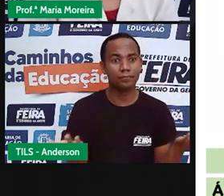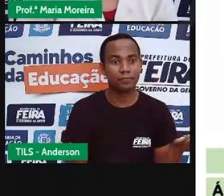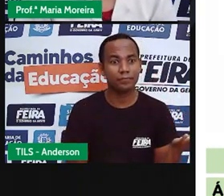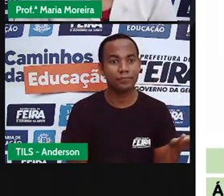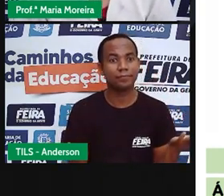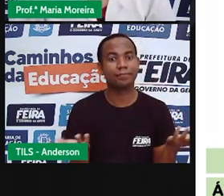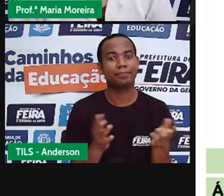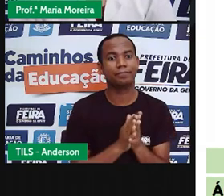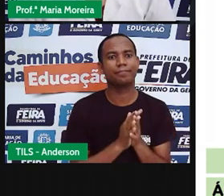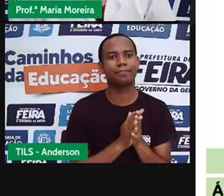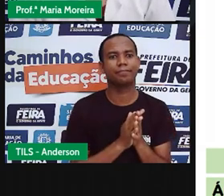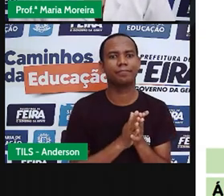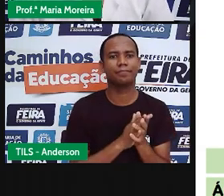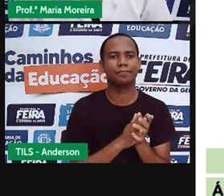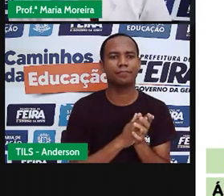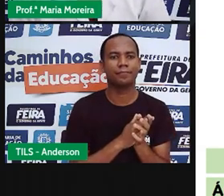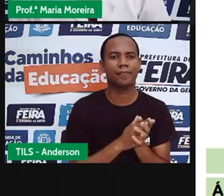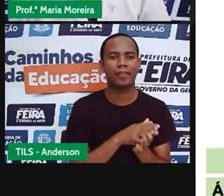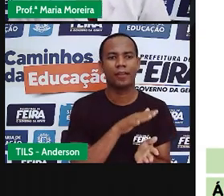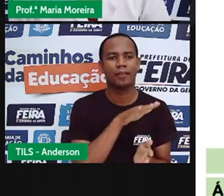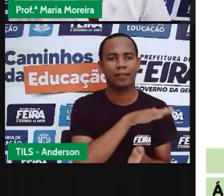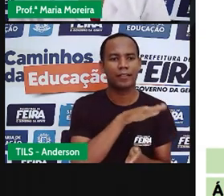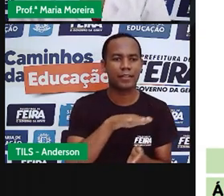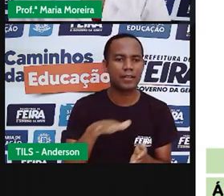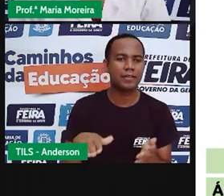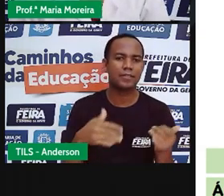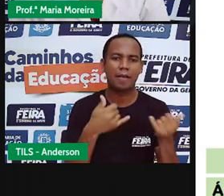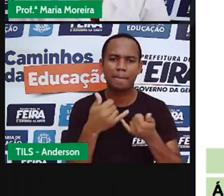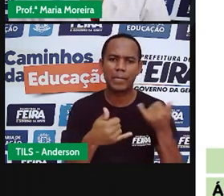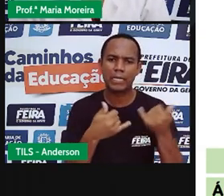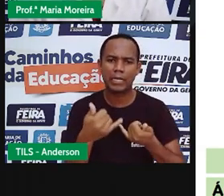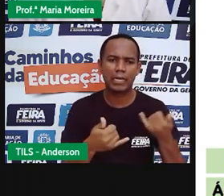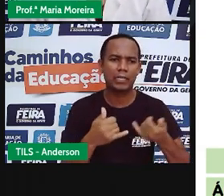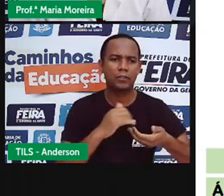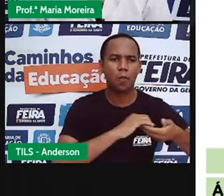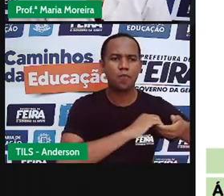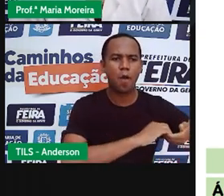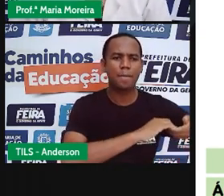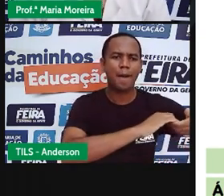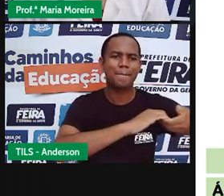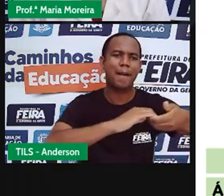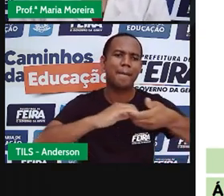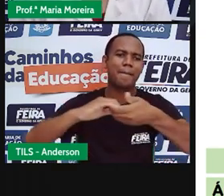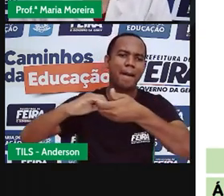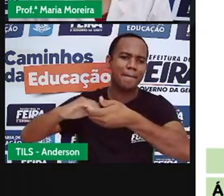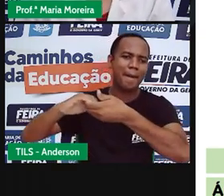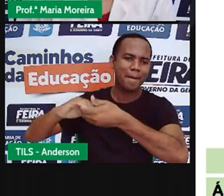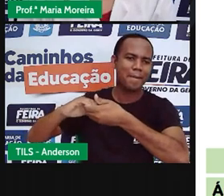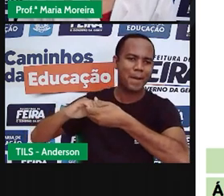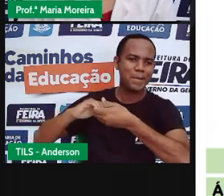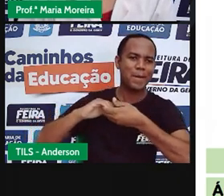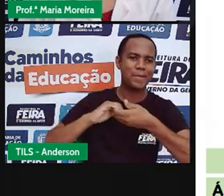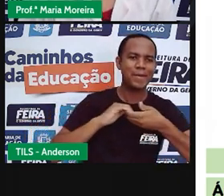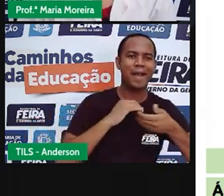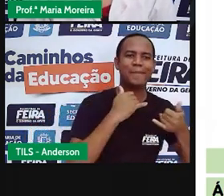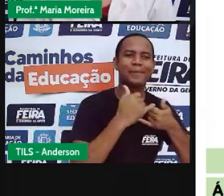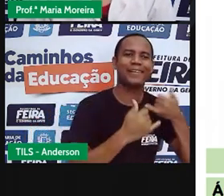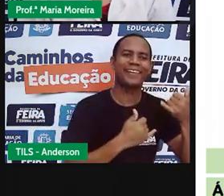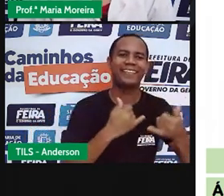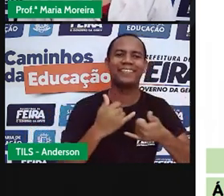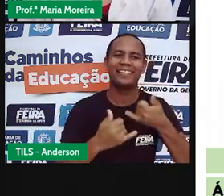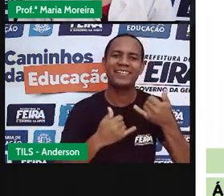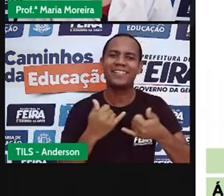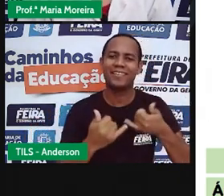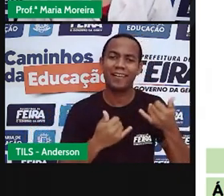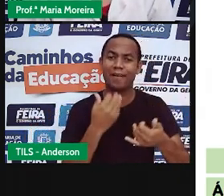spoiler, né? As crianças estão brincando aí de roda, ou ciranda, cirandinha, ou só ciranda, como